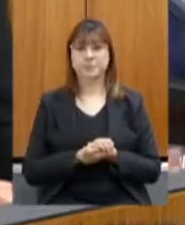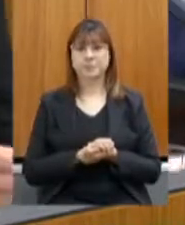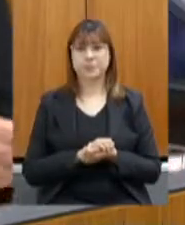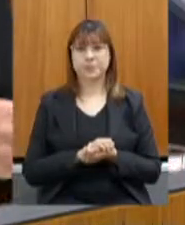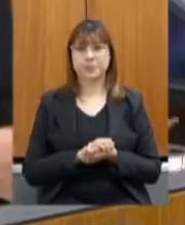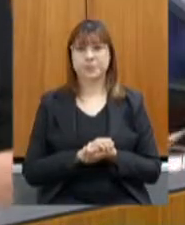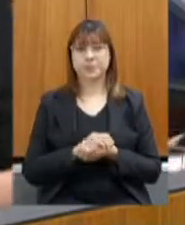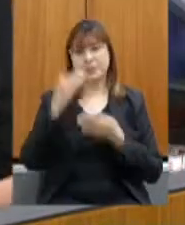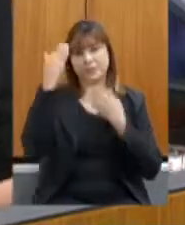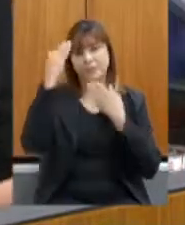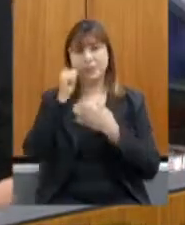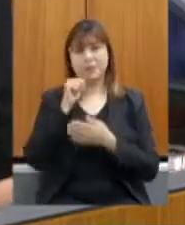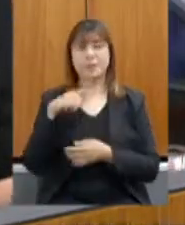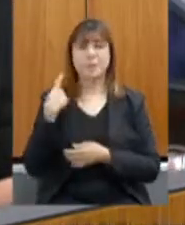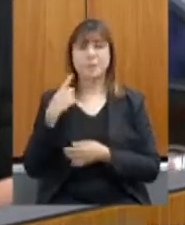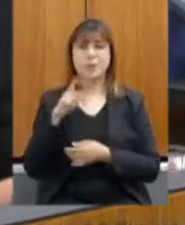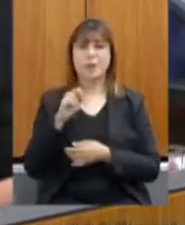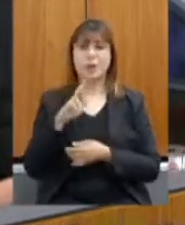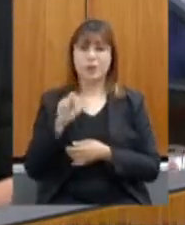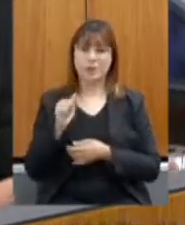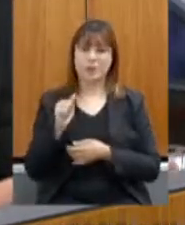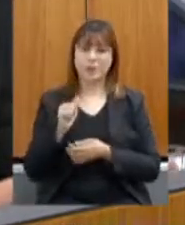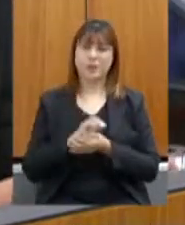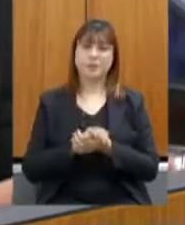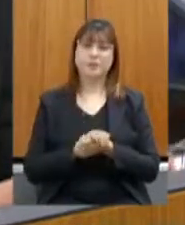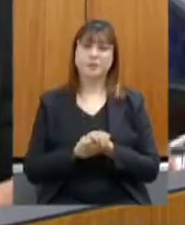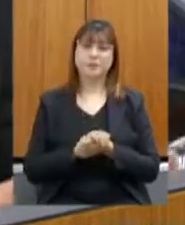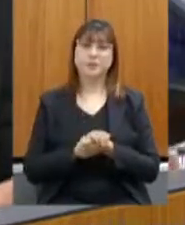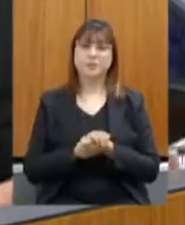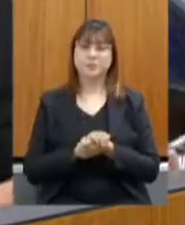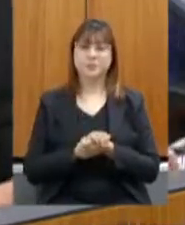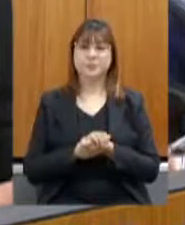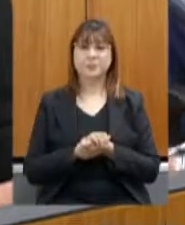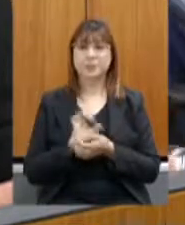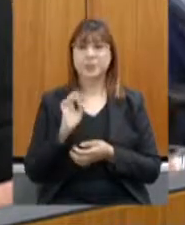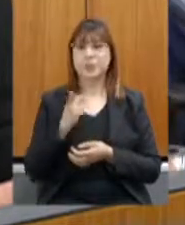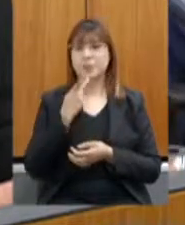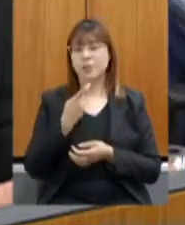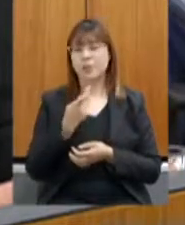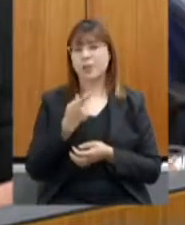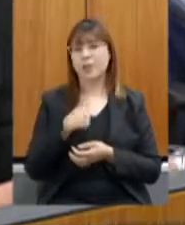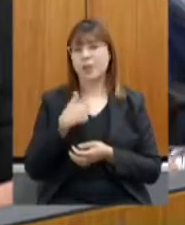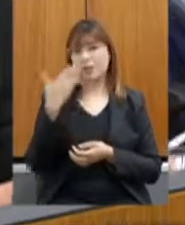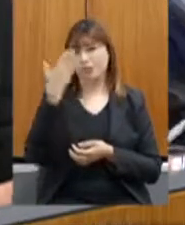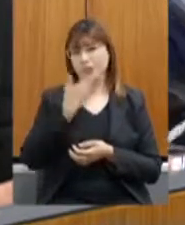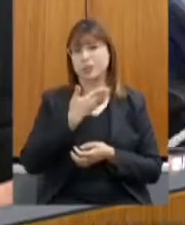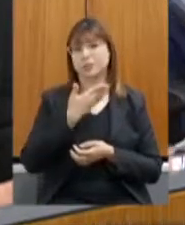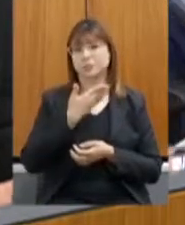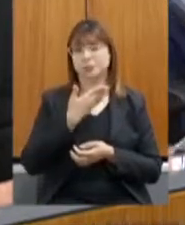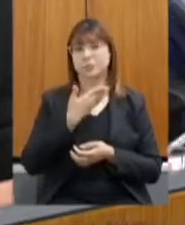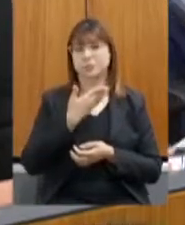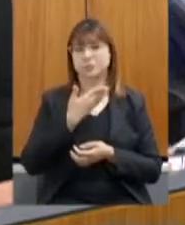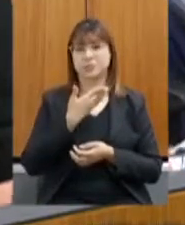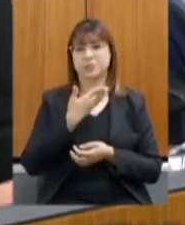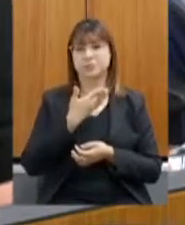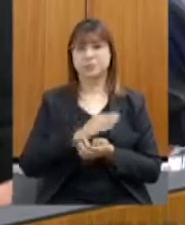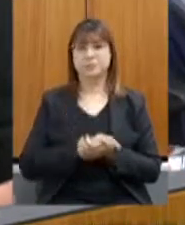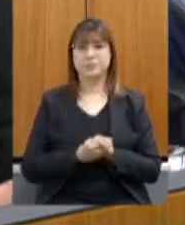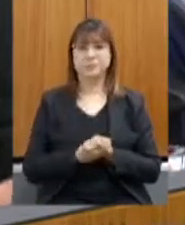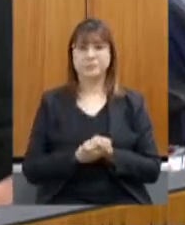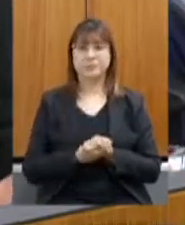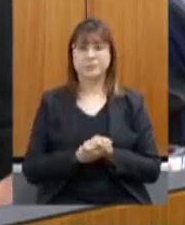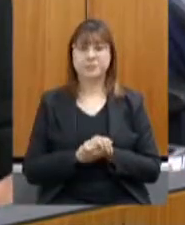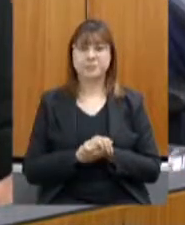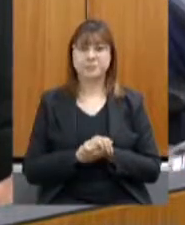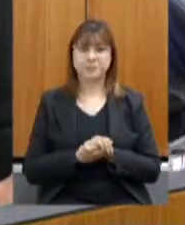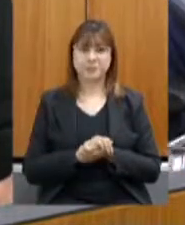Laura, agradeço as palavras. E quero só retenar que eu sou testemunha do quanto a produção agrícola pode